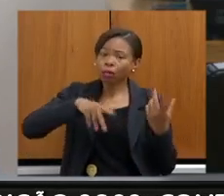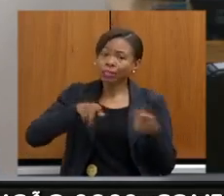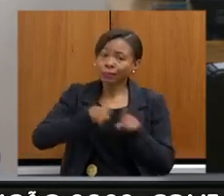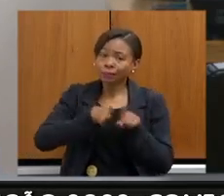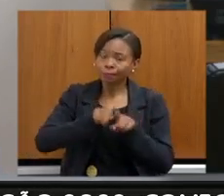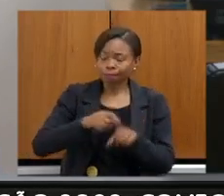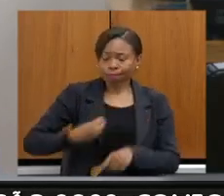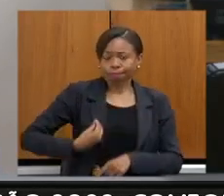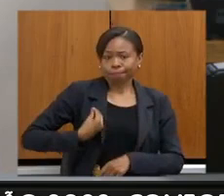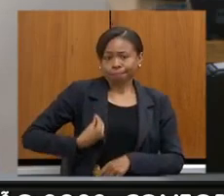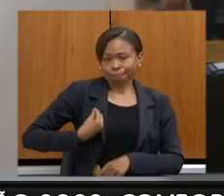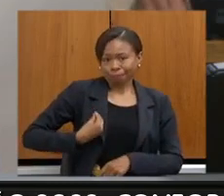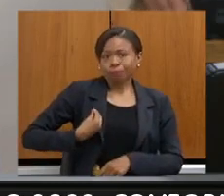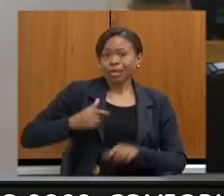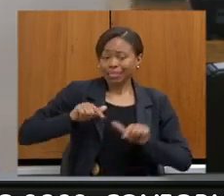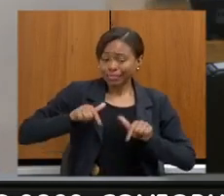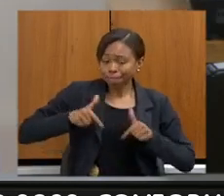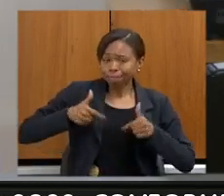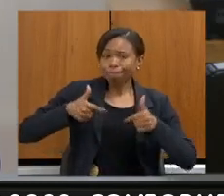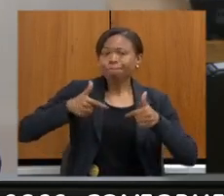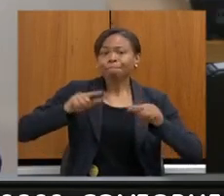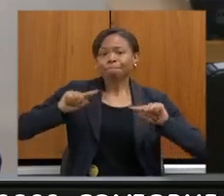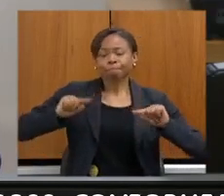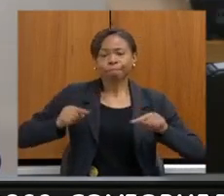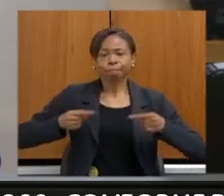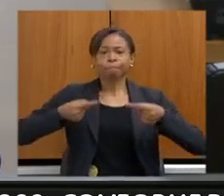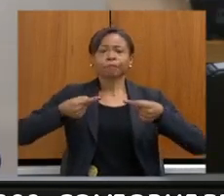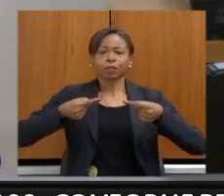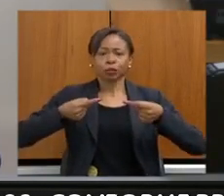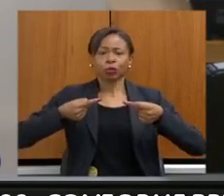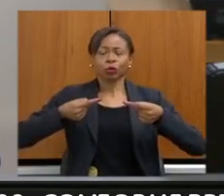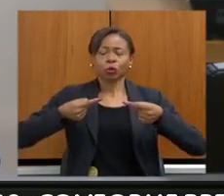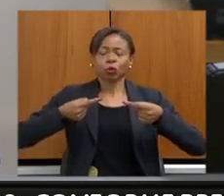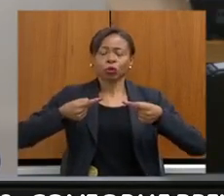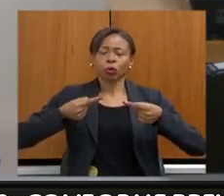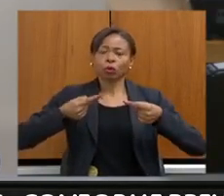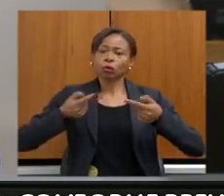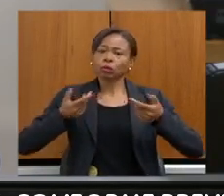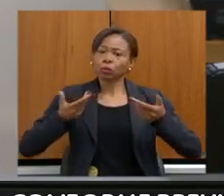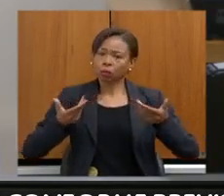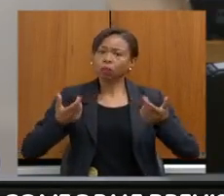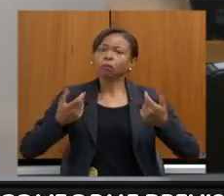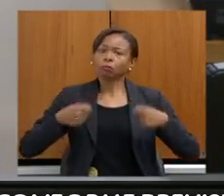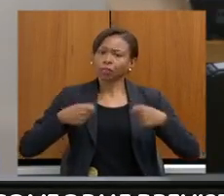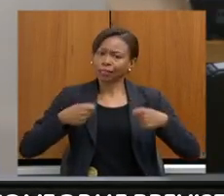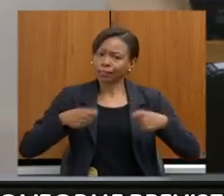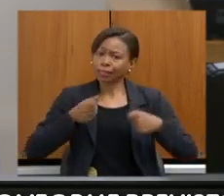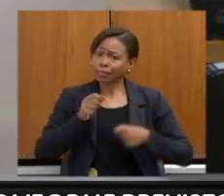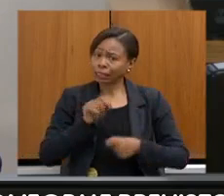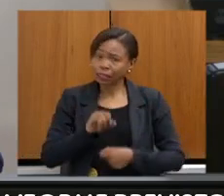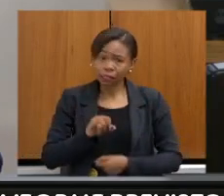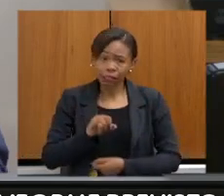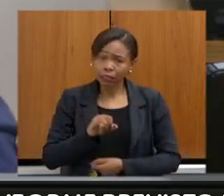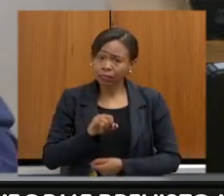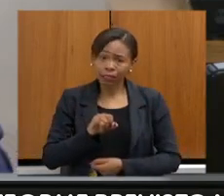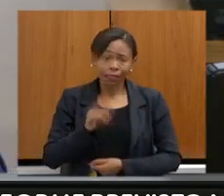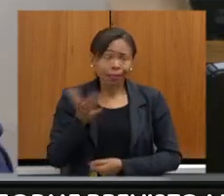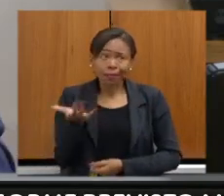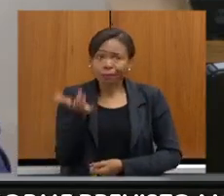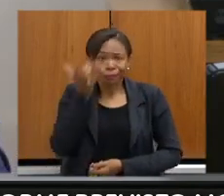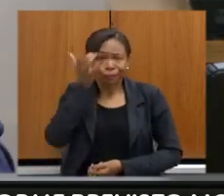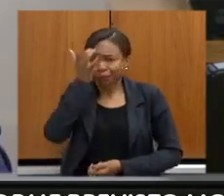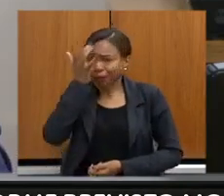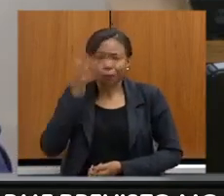grande desafio, não é fácil que nós possamos